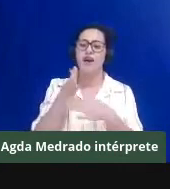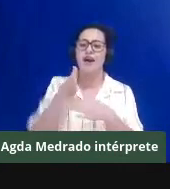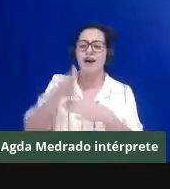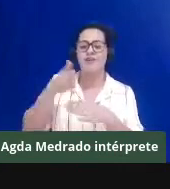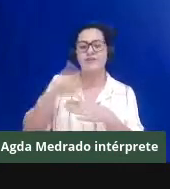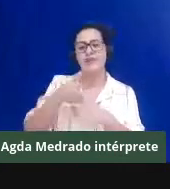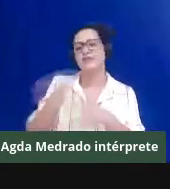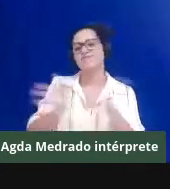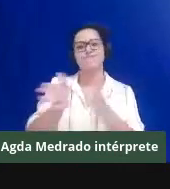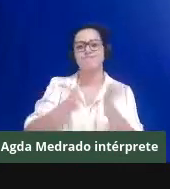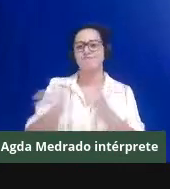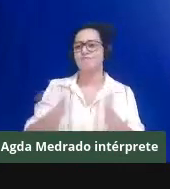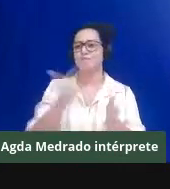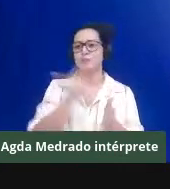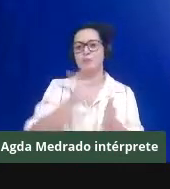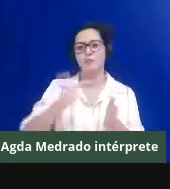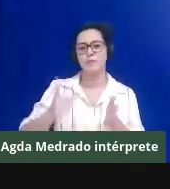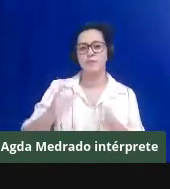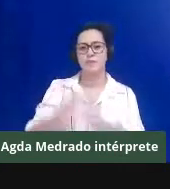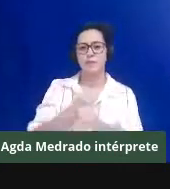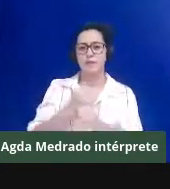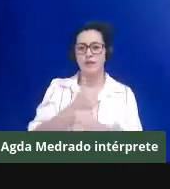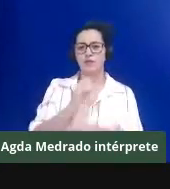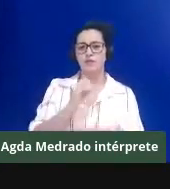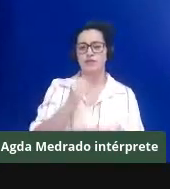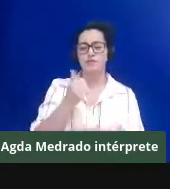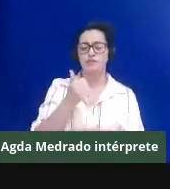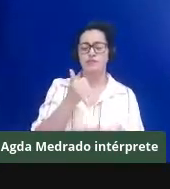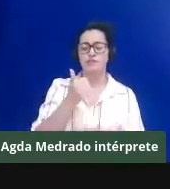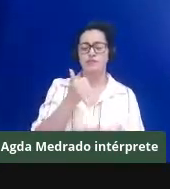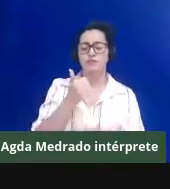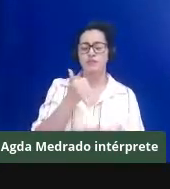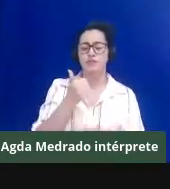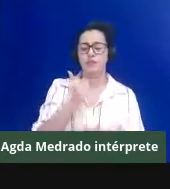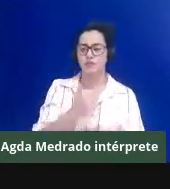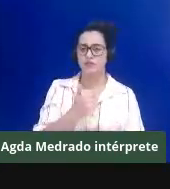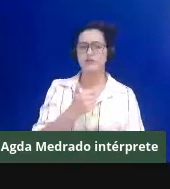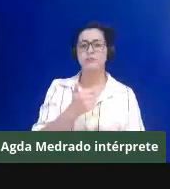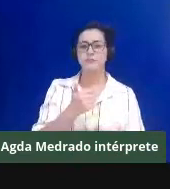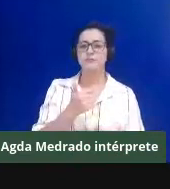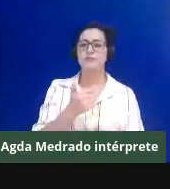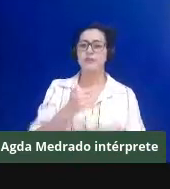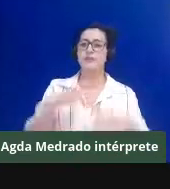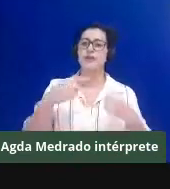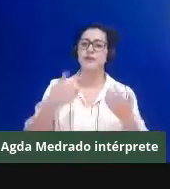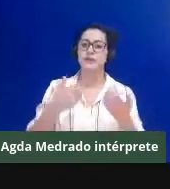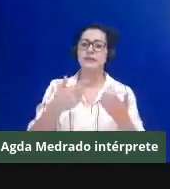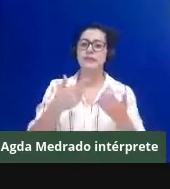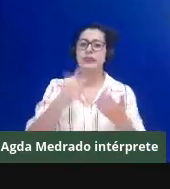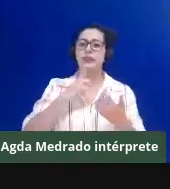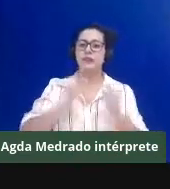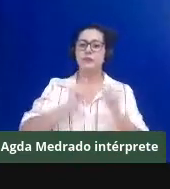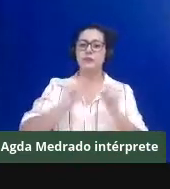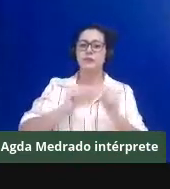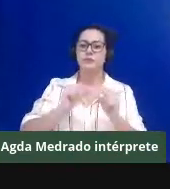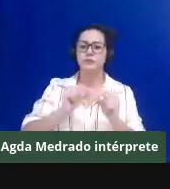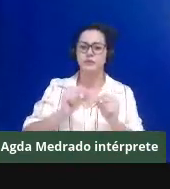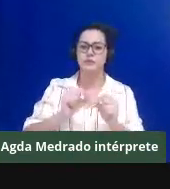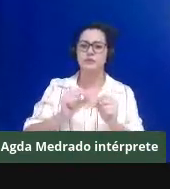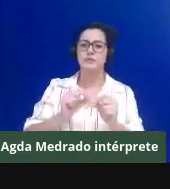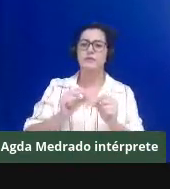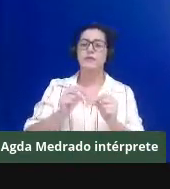da Terra, passa a identificar, mais precisamente, conflitos em comunidades camponesas,